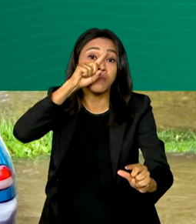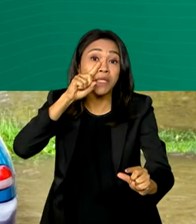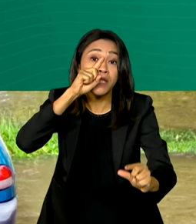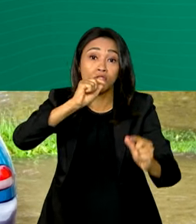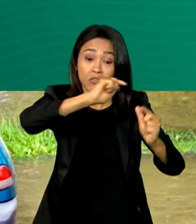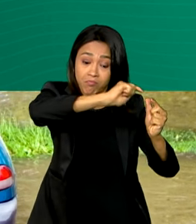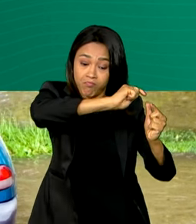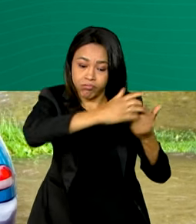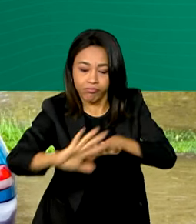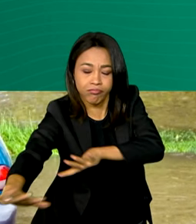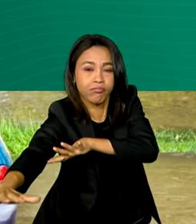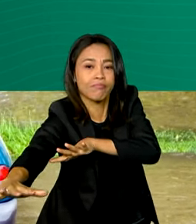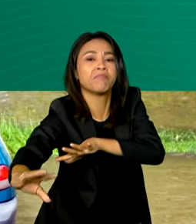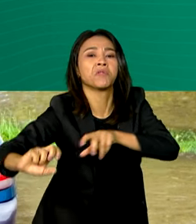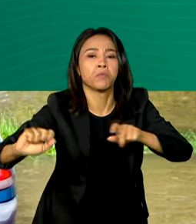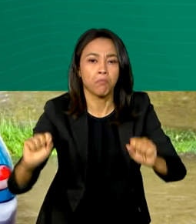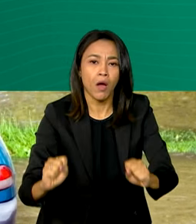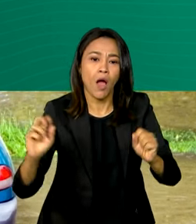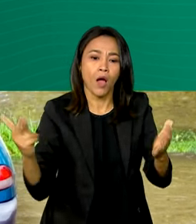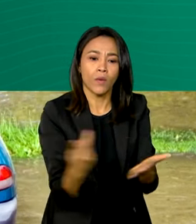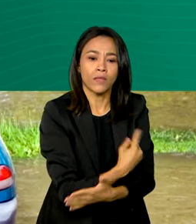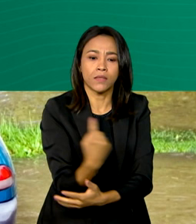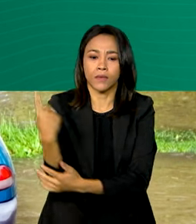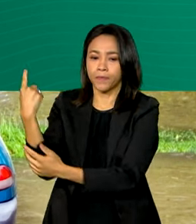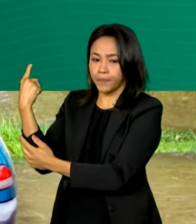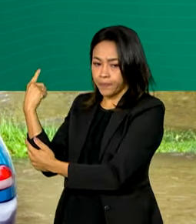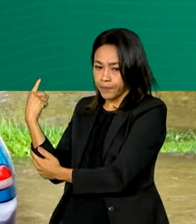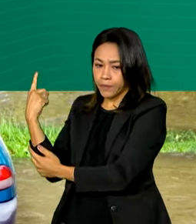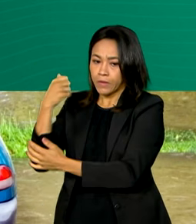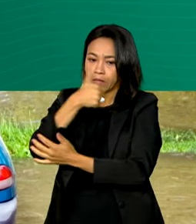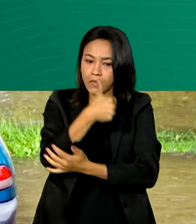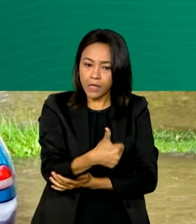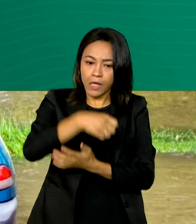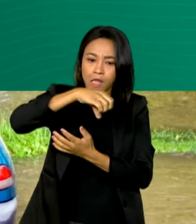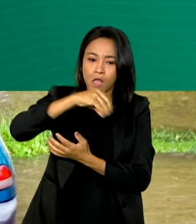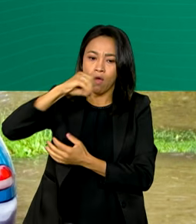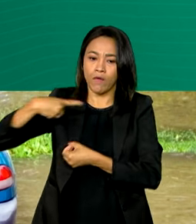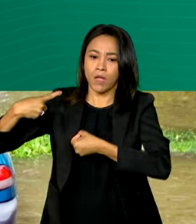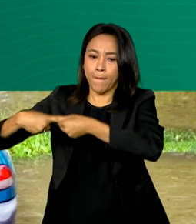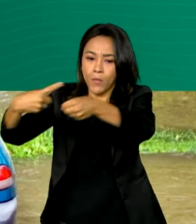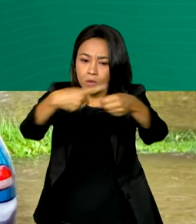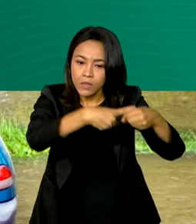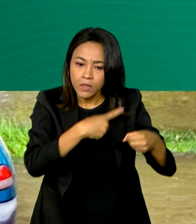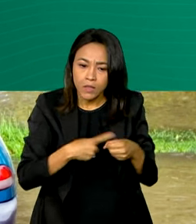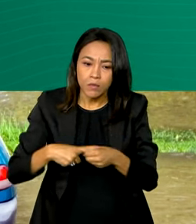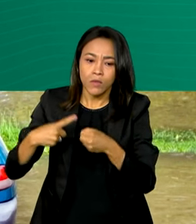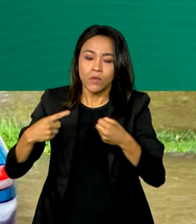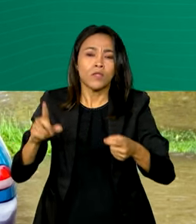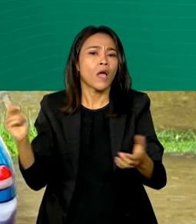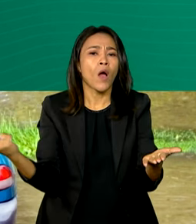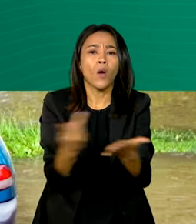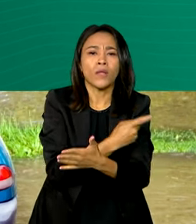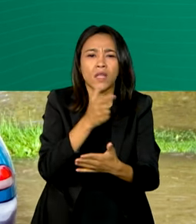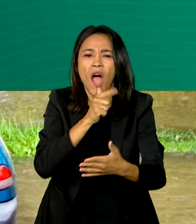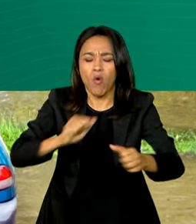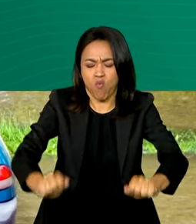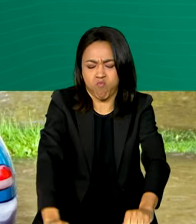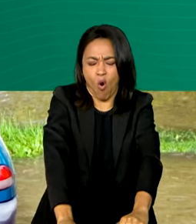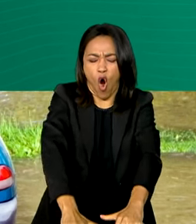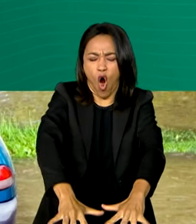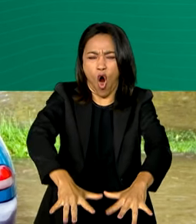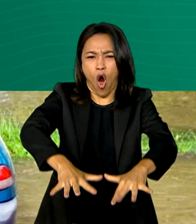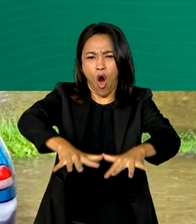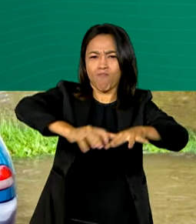desastres naturais em 190 municípios críticos, onde inundações, enxurradas